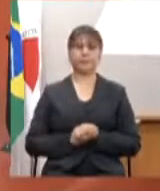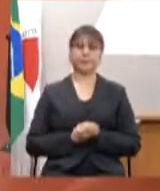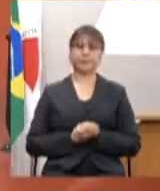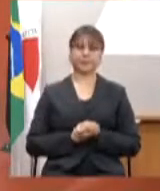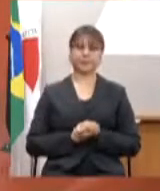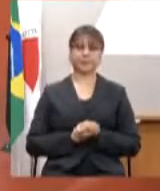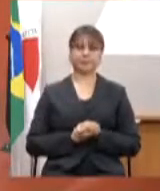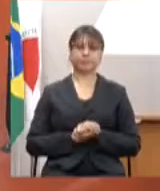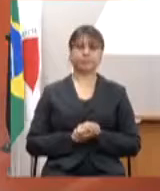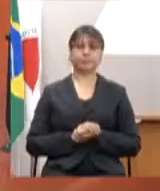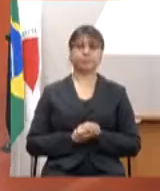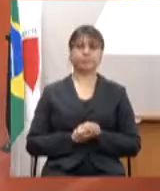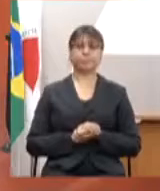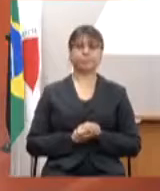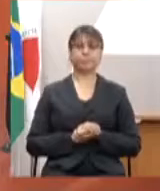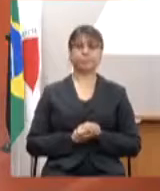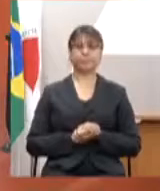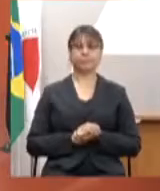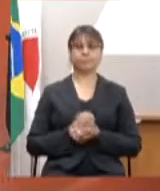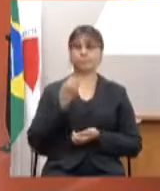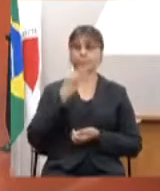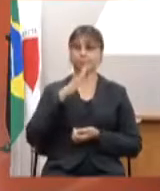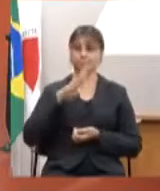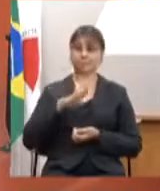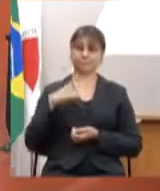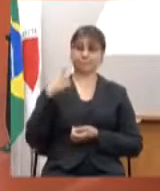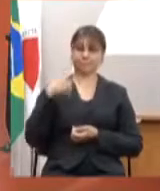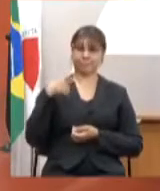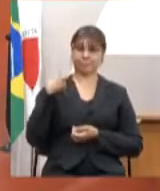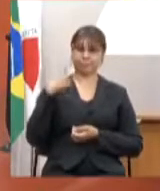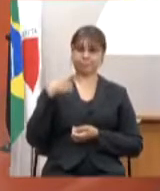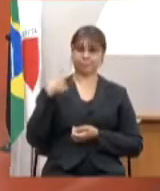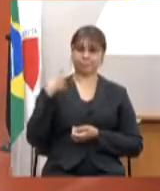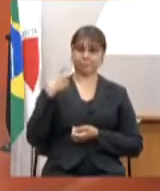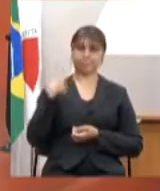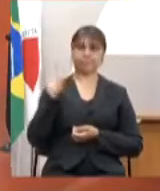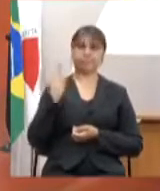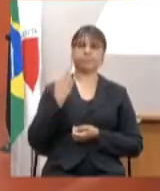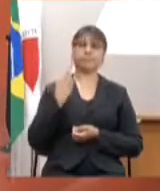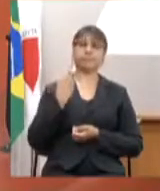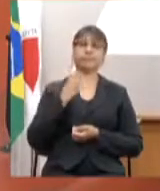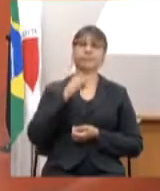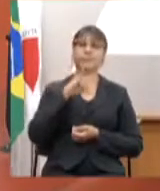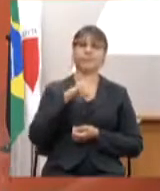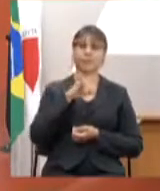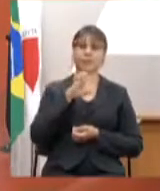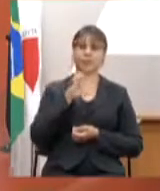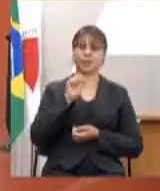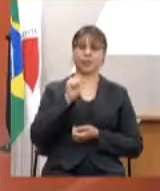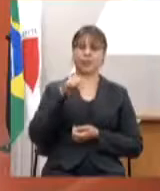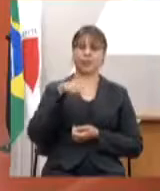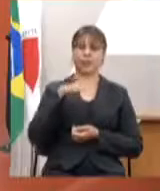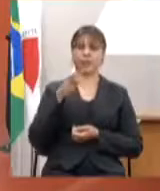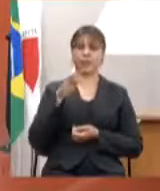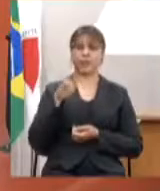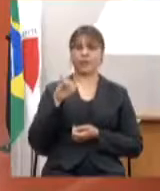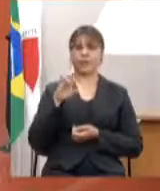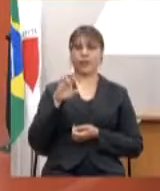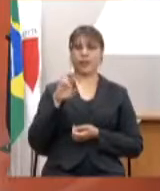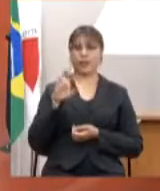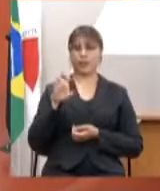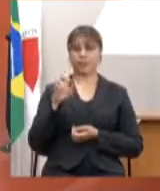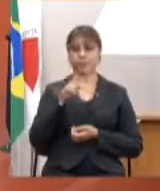Boa tarde, deputado Jean Freire, presidente da comissão,